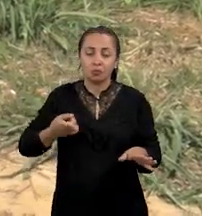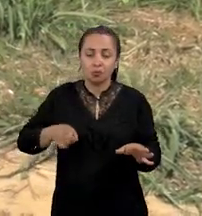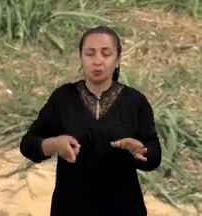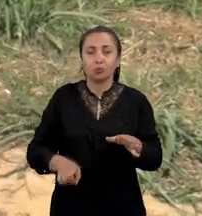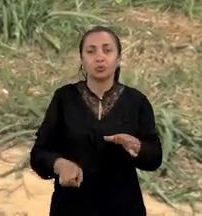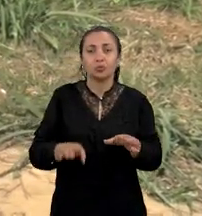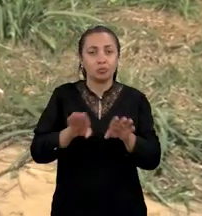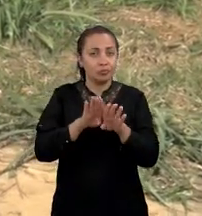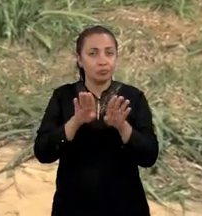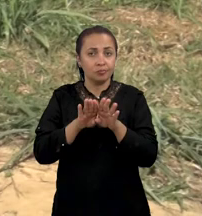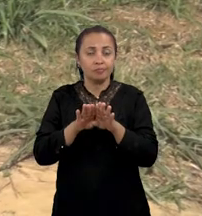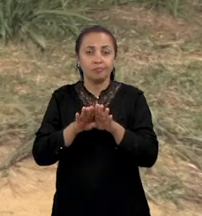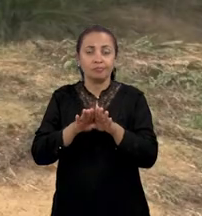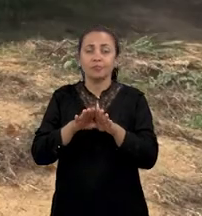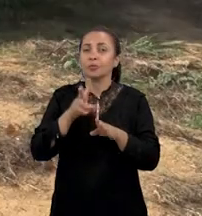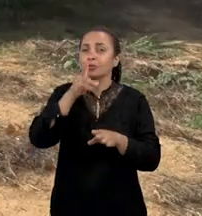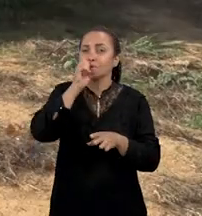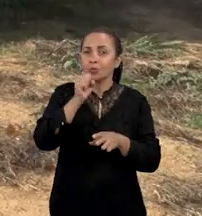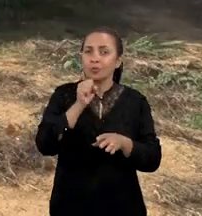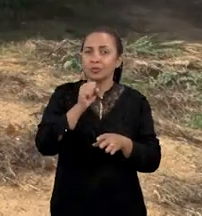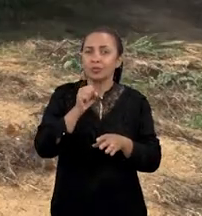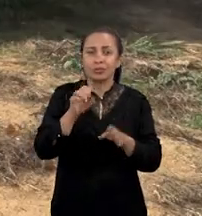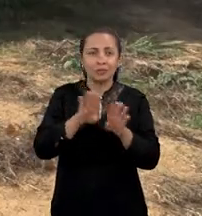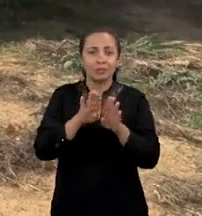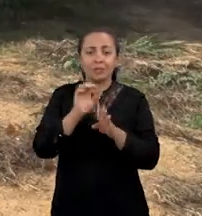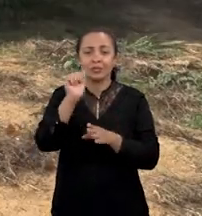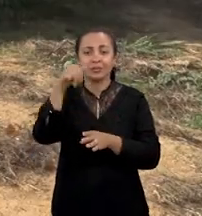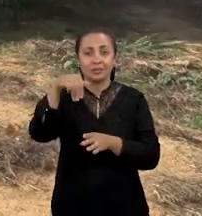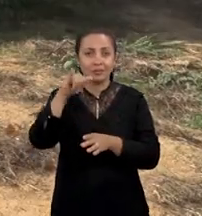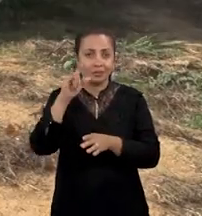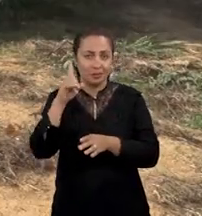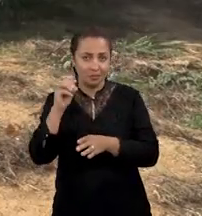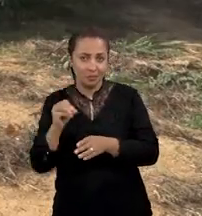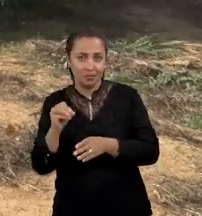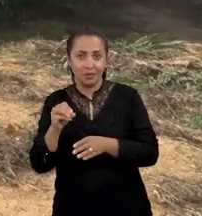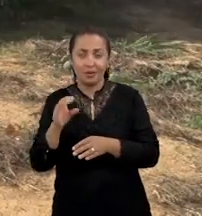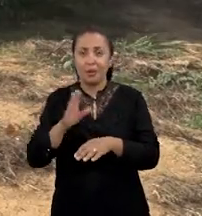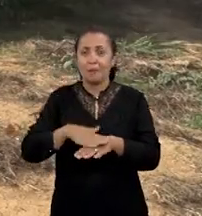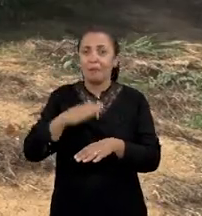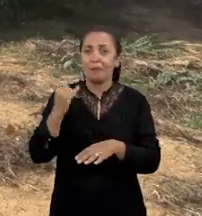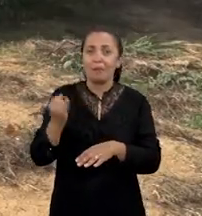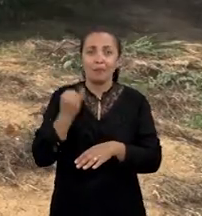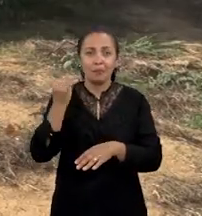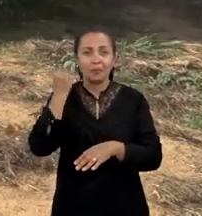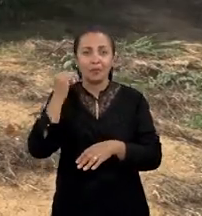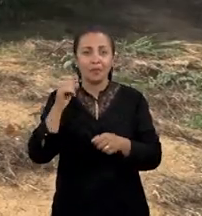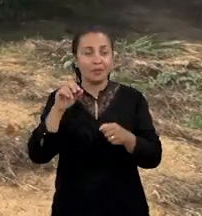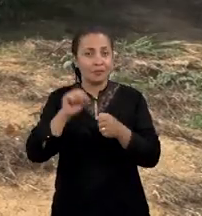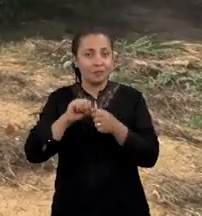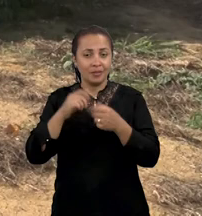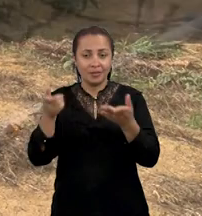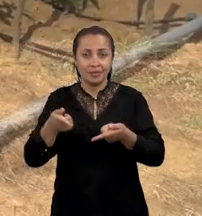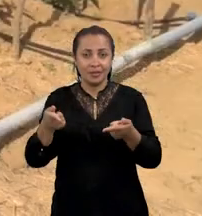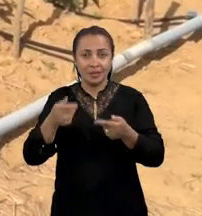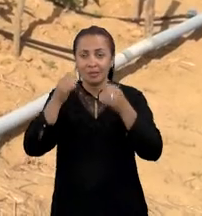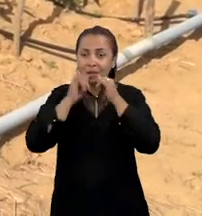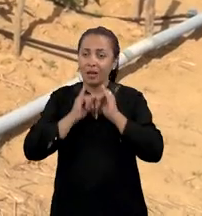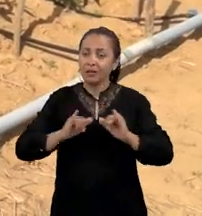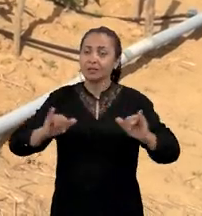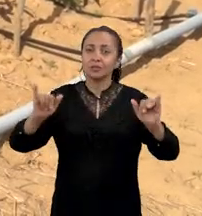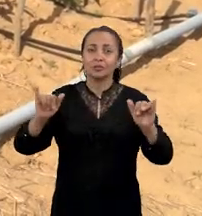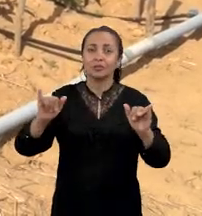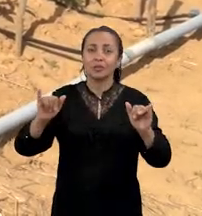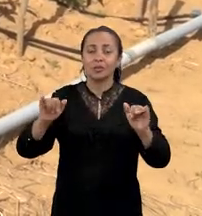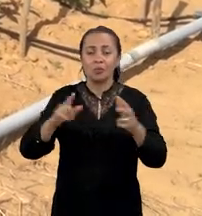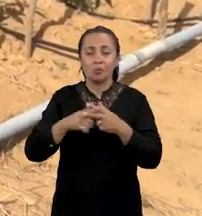também como um bom potencial de teor de amido. A principal finalidade que a gente faz aqui é para divulgar para os